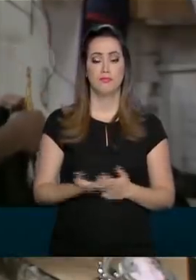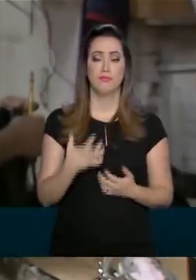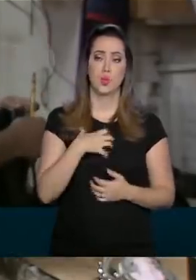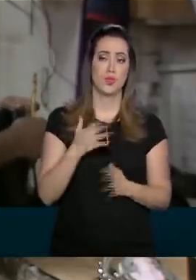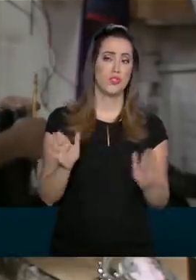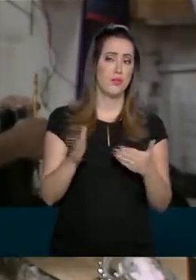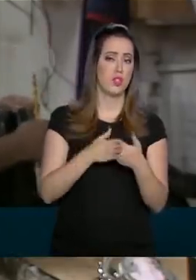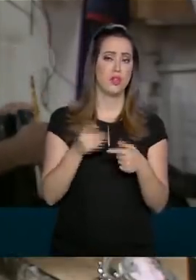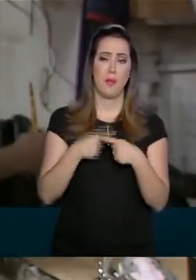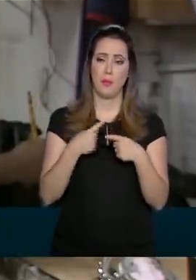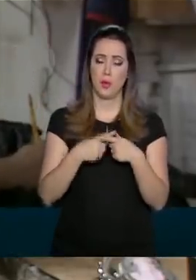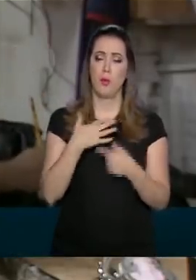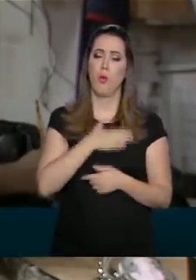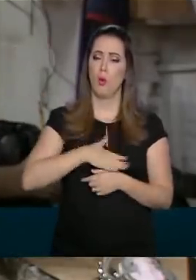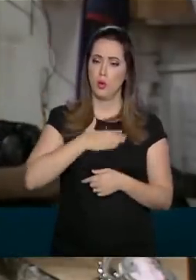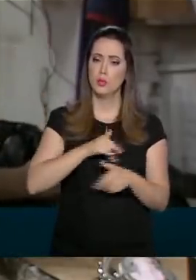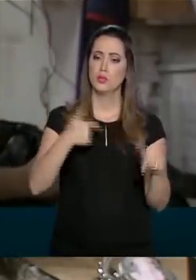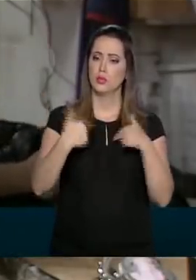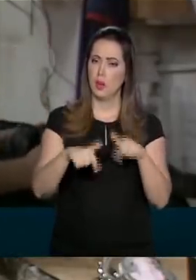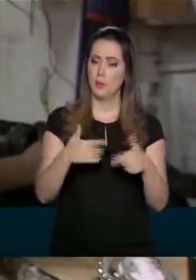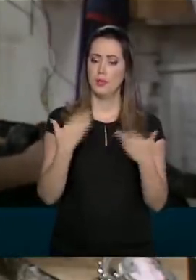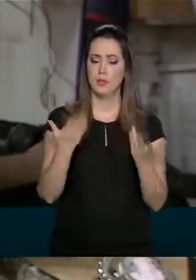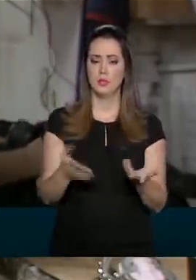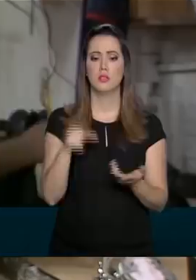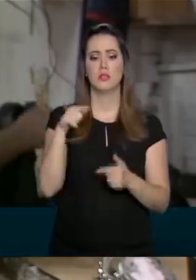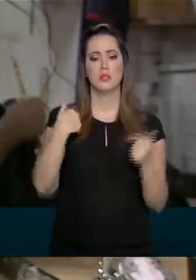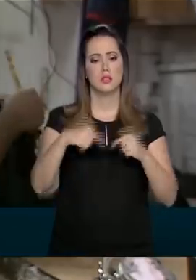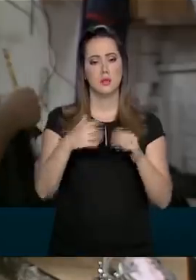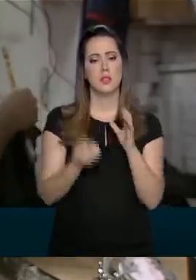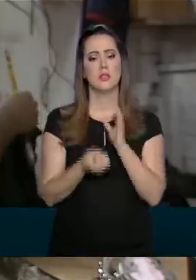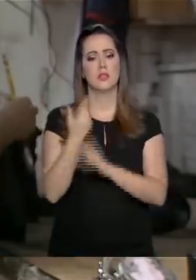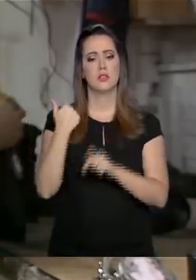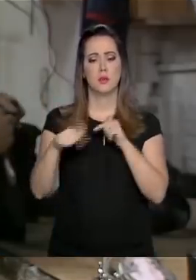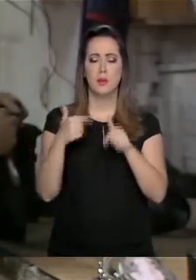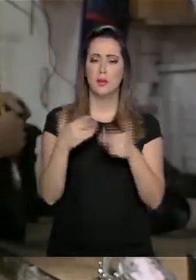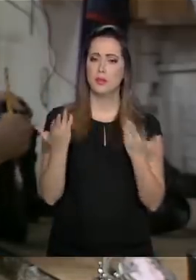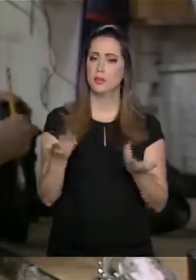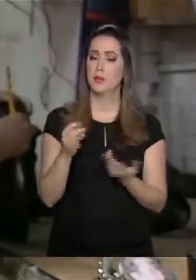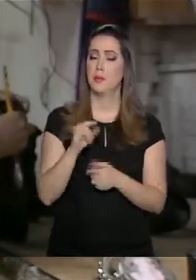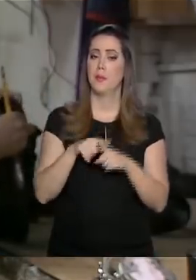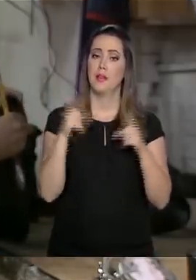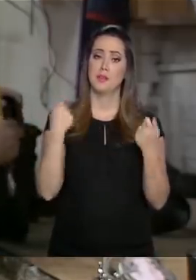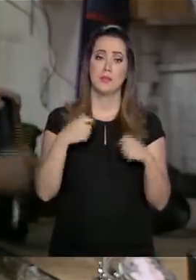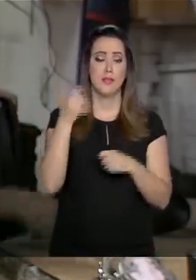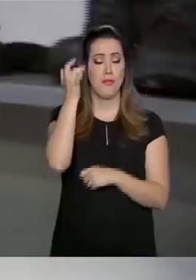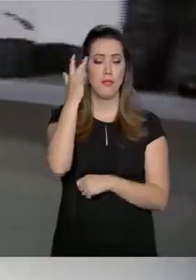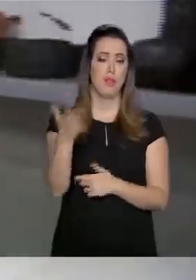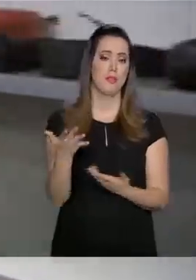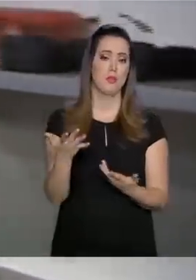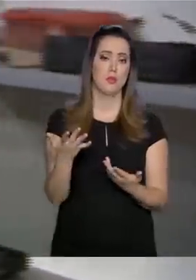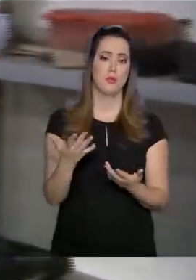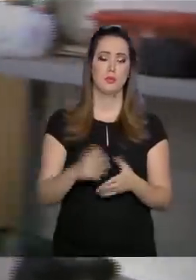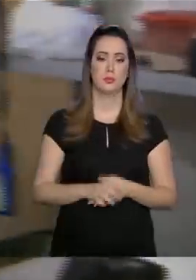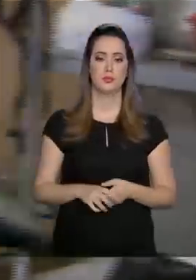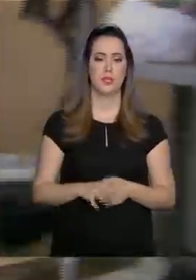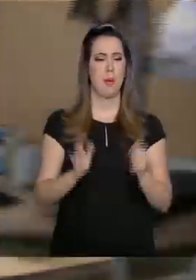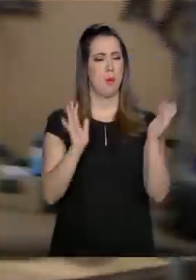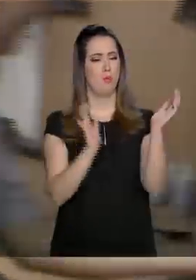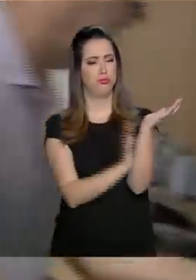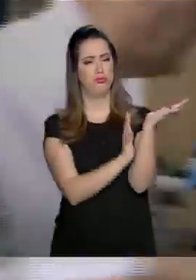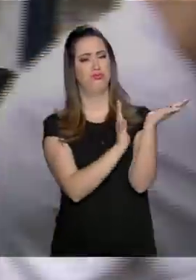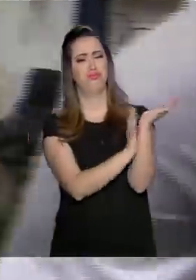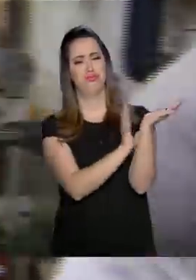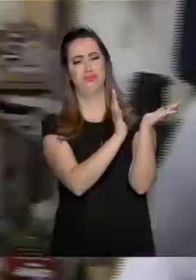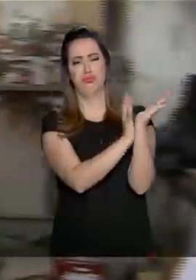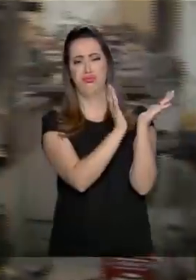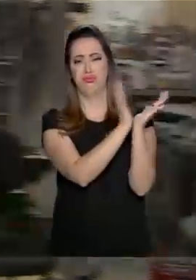sinto que é um trabalho bacana para continuar sendo feito. É uma maneira de gerar empregos, desde que haja facilidade para fazer isso. A burocracia é um